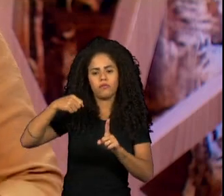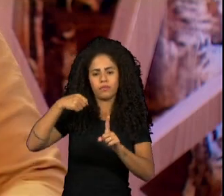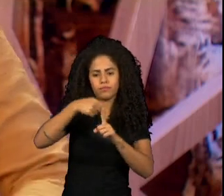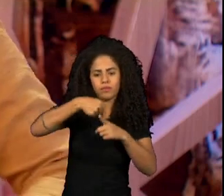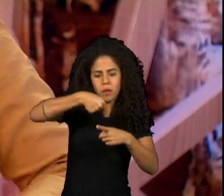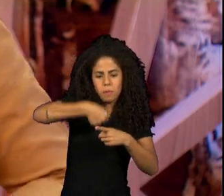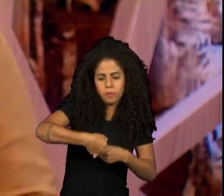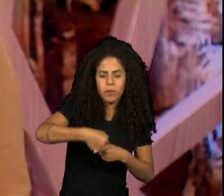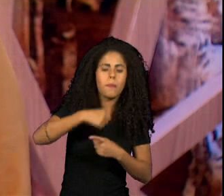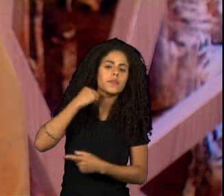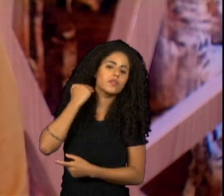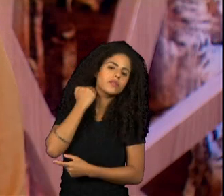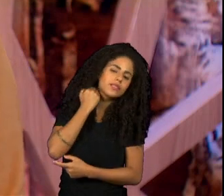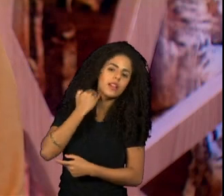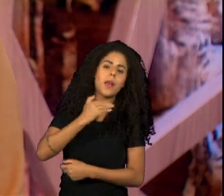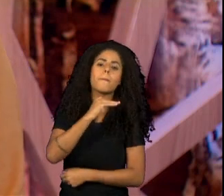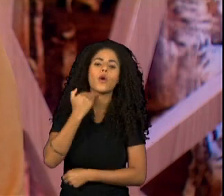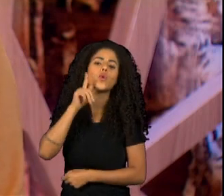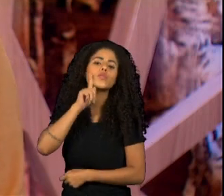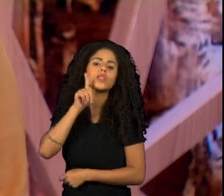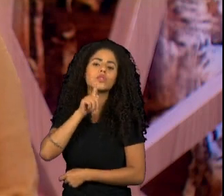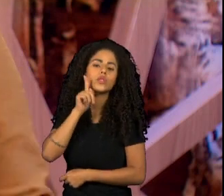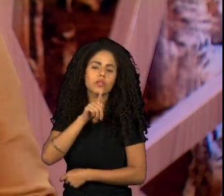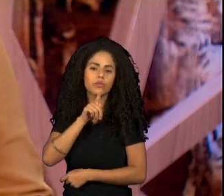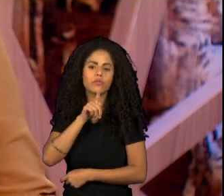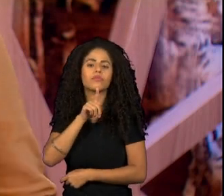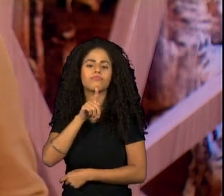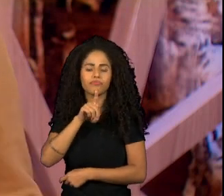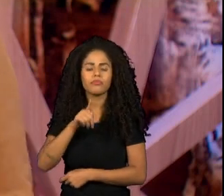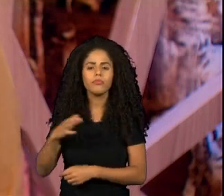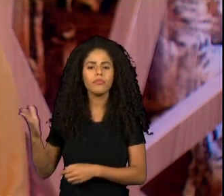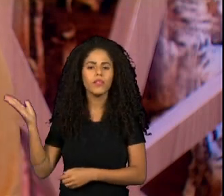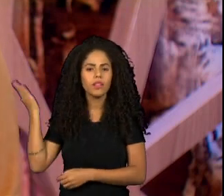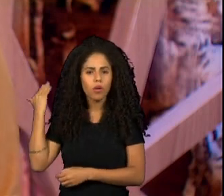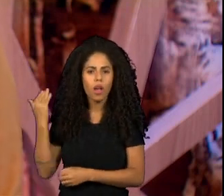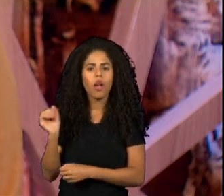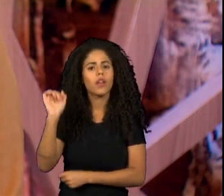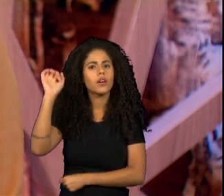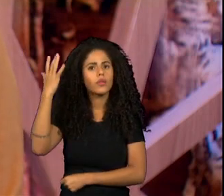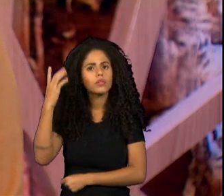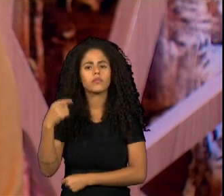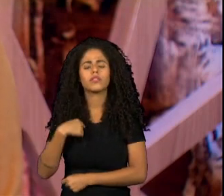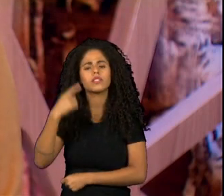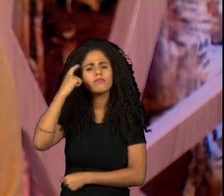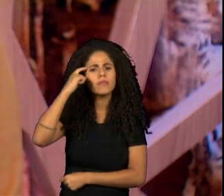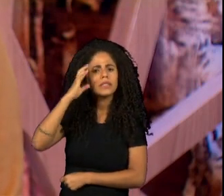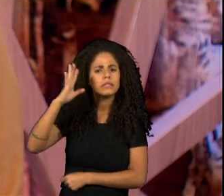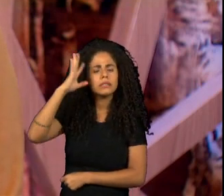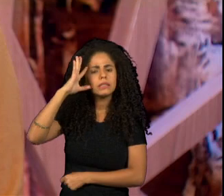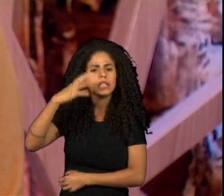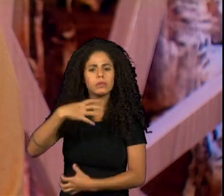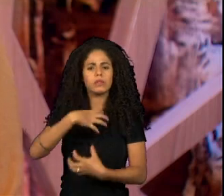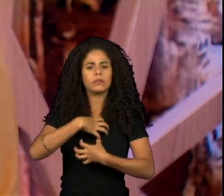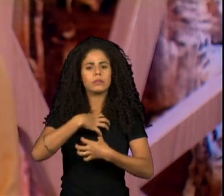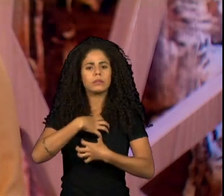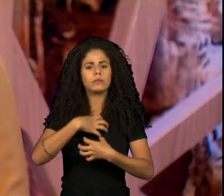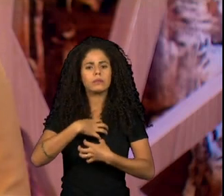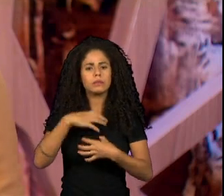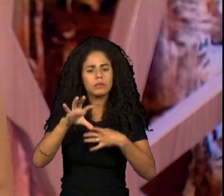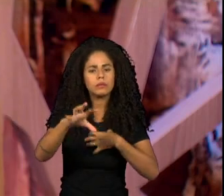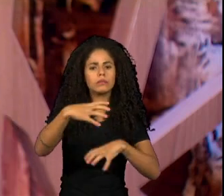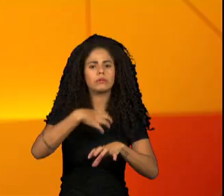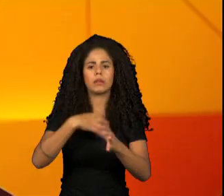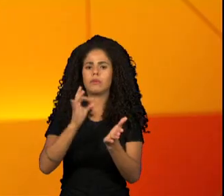Então, acho que a gente também está um pouco mais vocal, assim, sobre as pautas e sobre o que deveria acontecer na